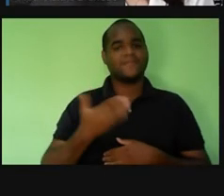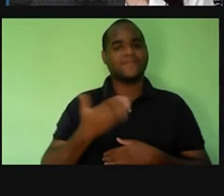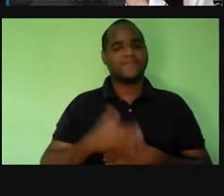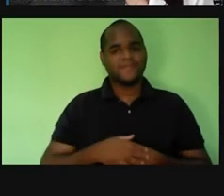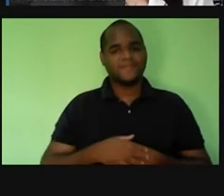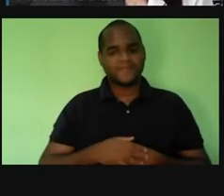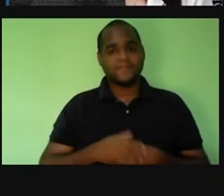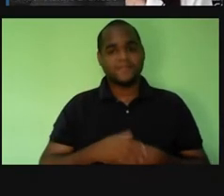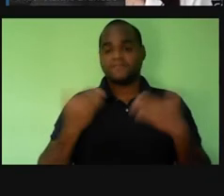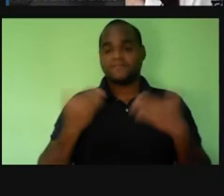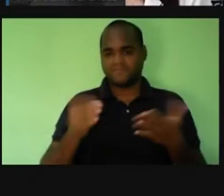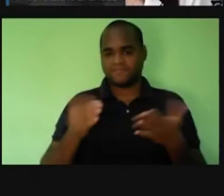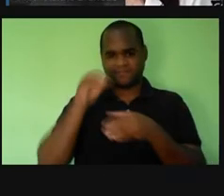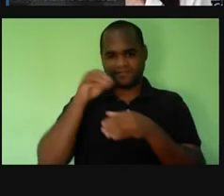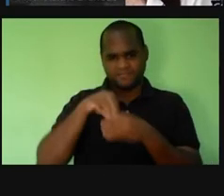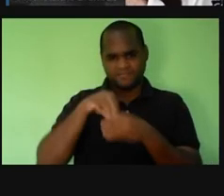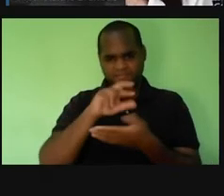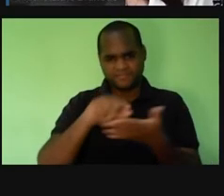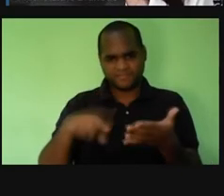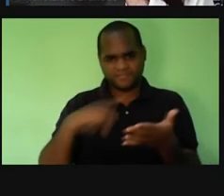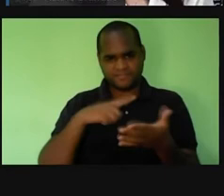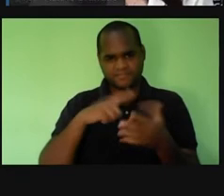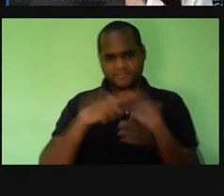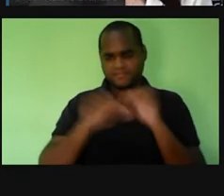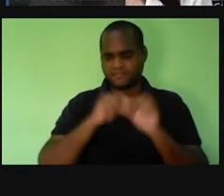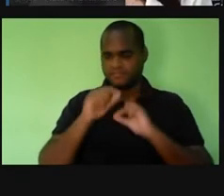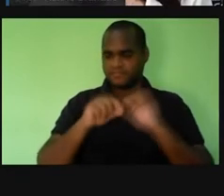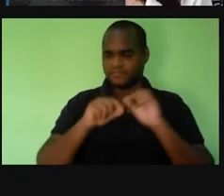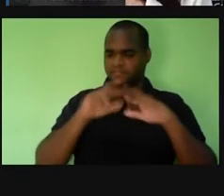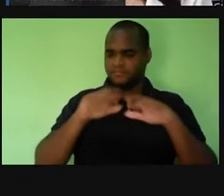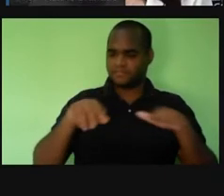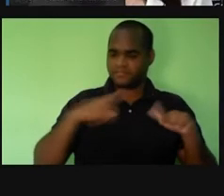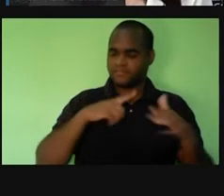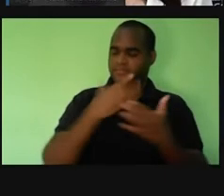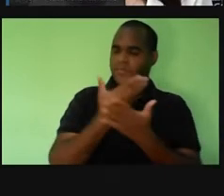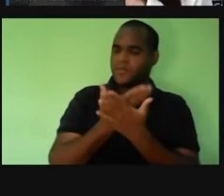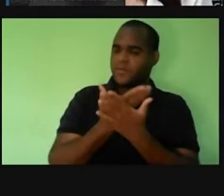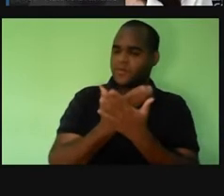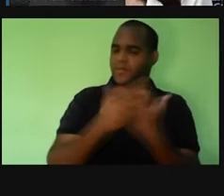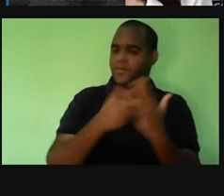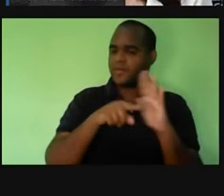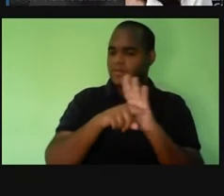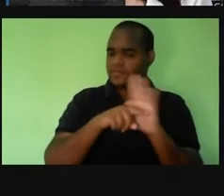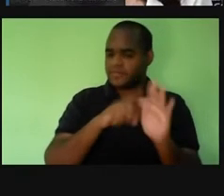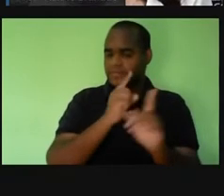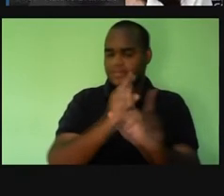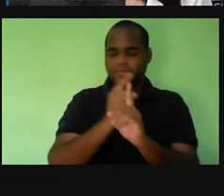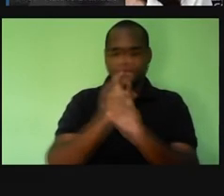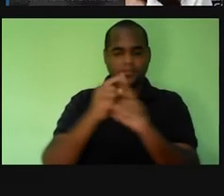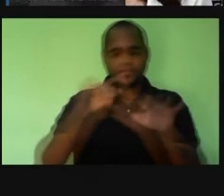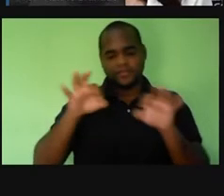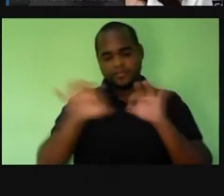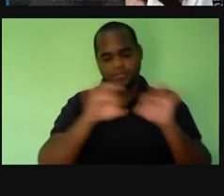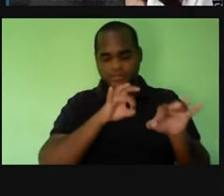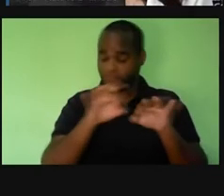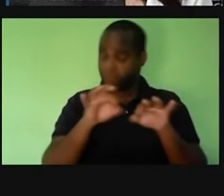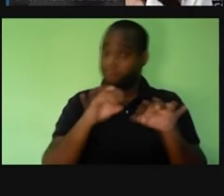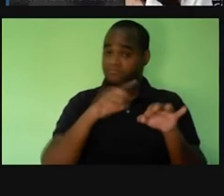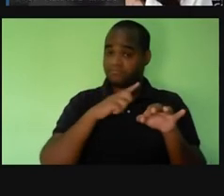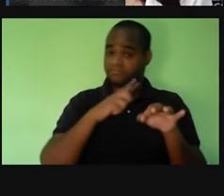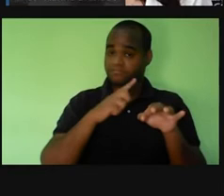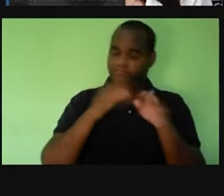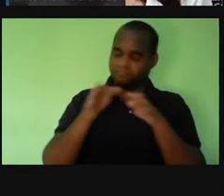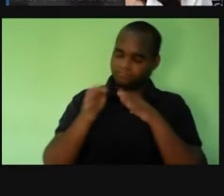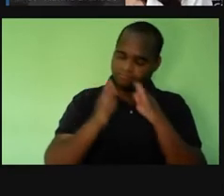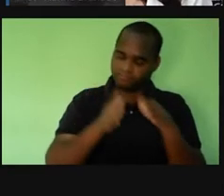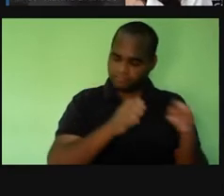E dentre as suas atribuições estão realizar estudos sobre o desenvolvimento organizacional e